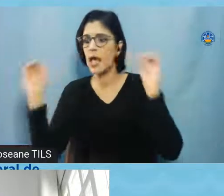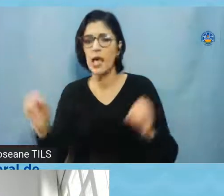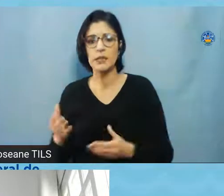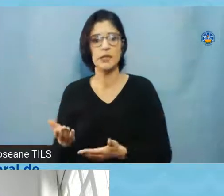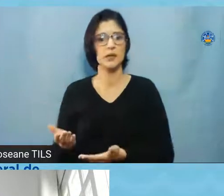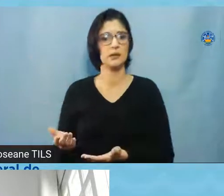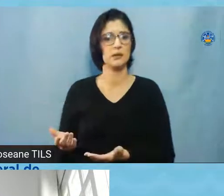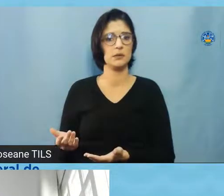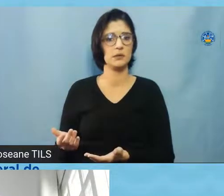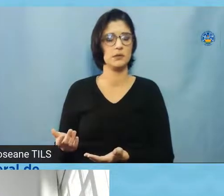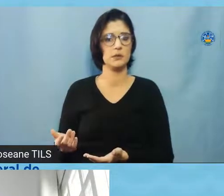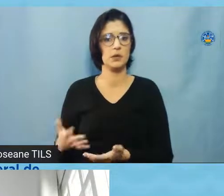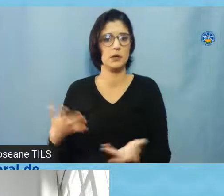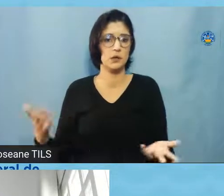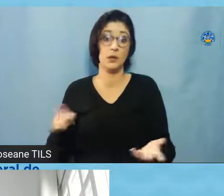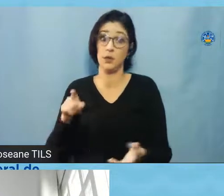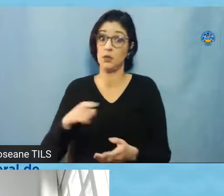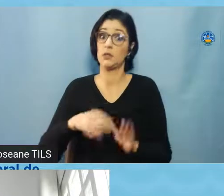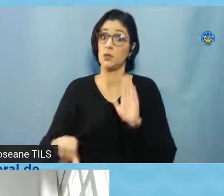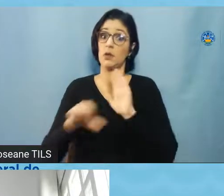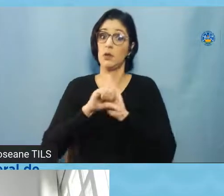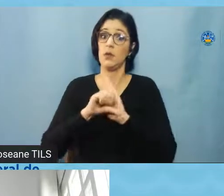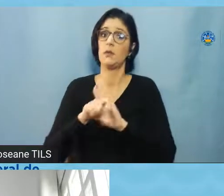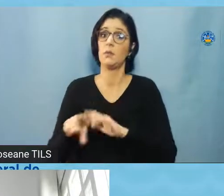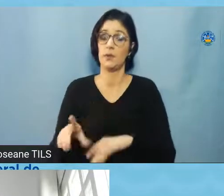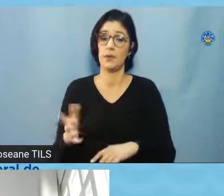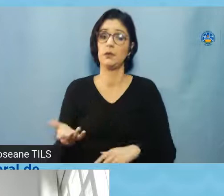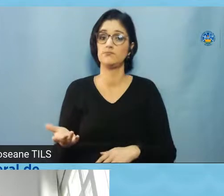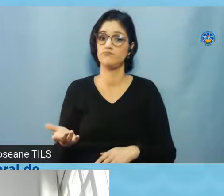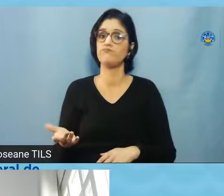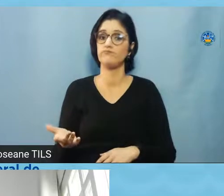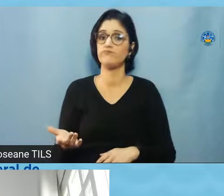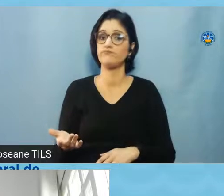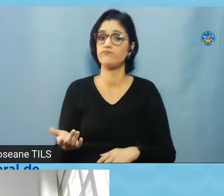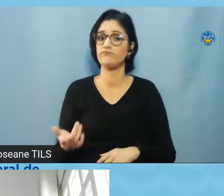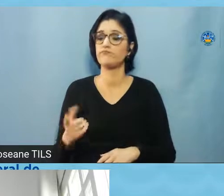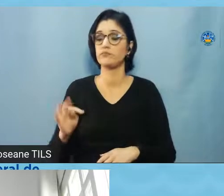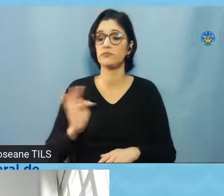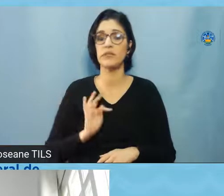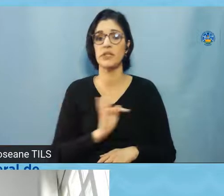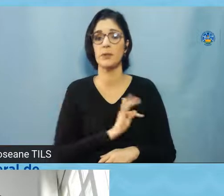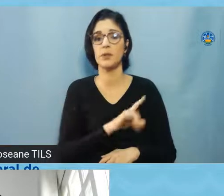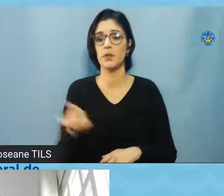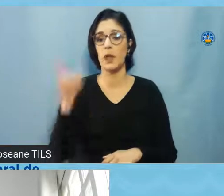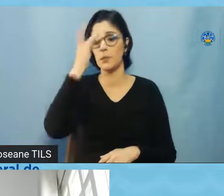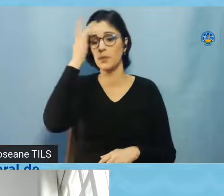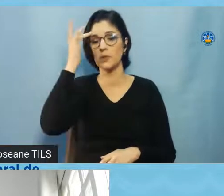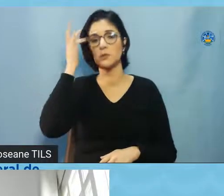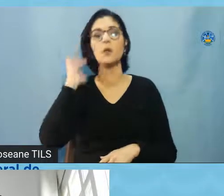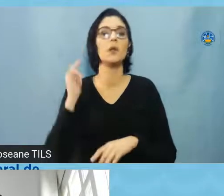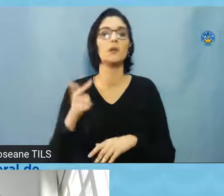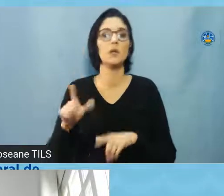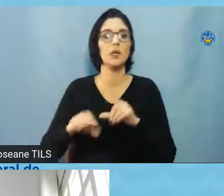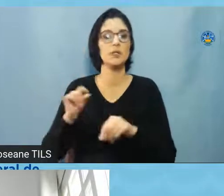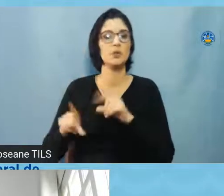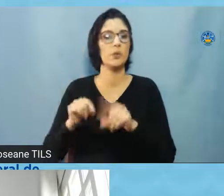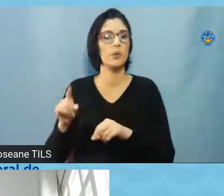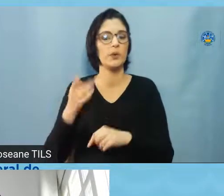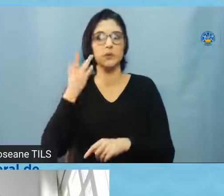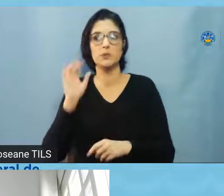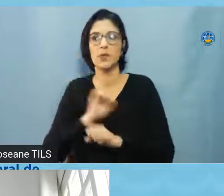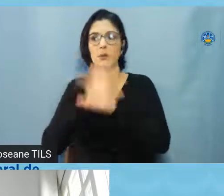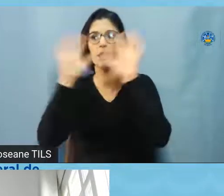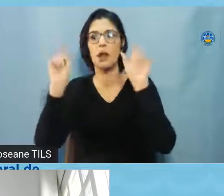bem graves, né, que é tu propiciar um tratamento para a pessoa sem as pessoas poderem ter a opção de escolher, né, então